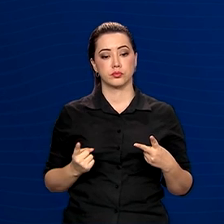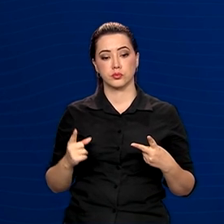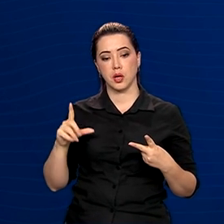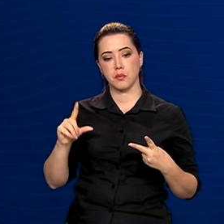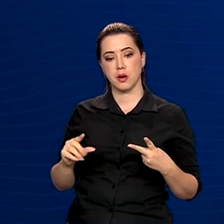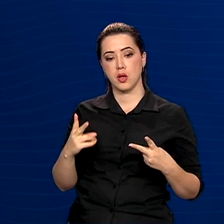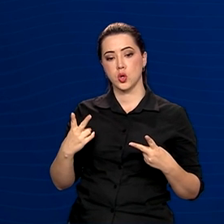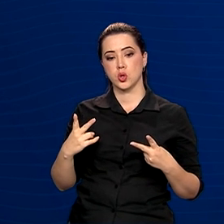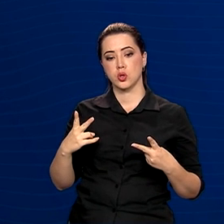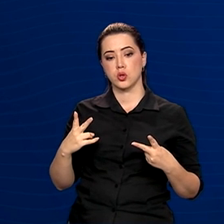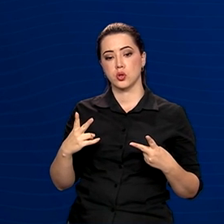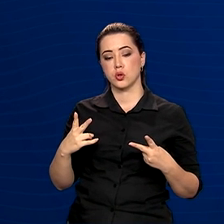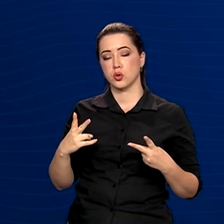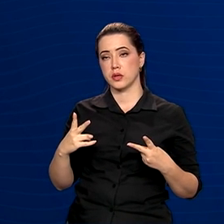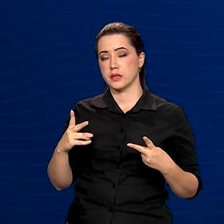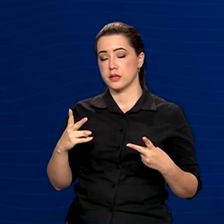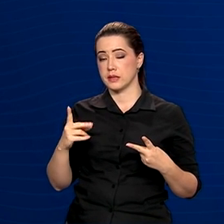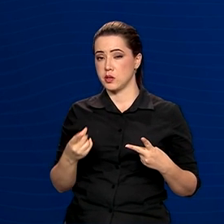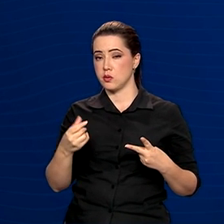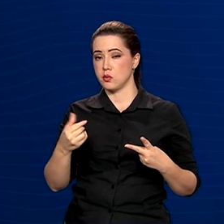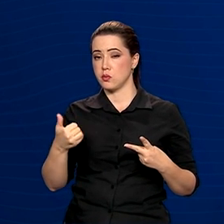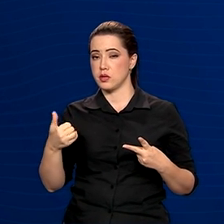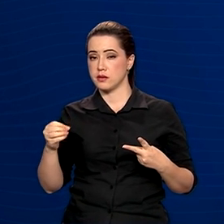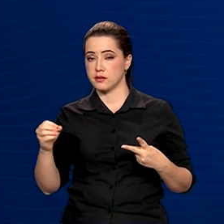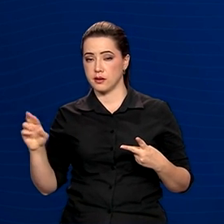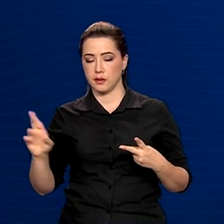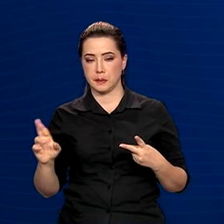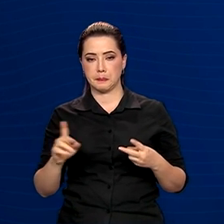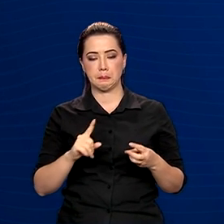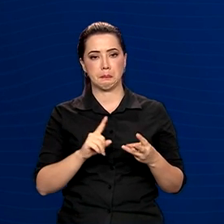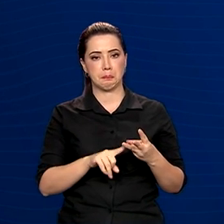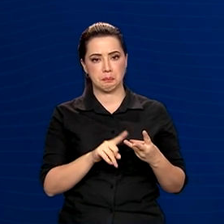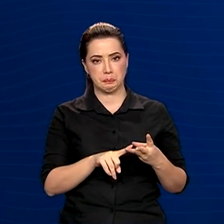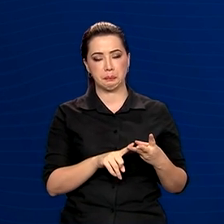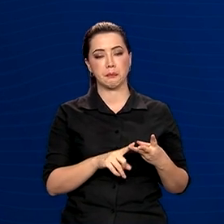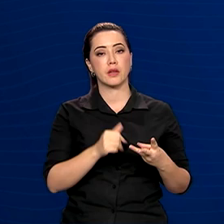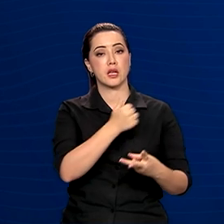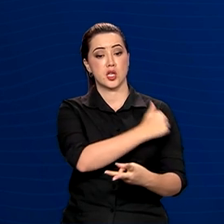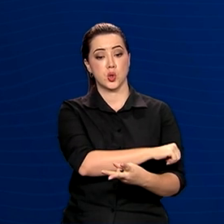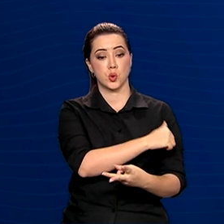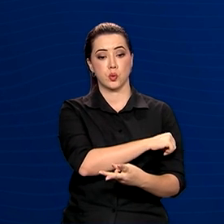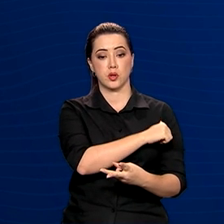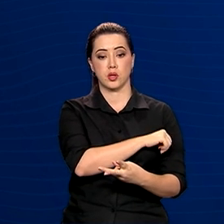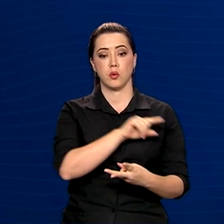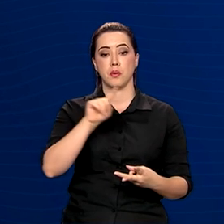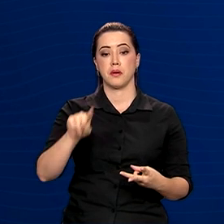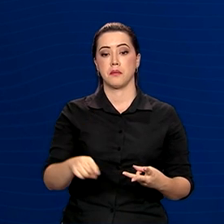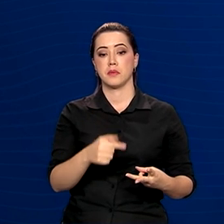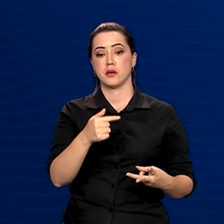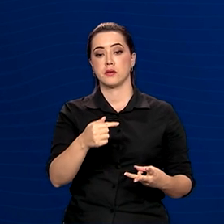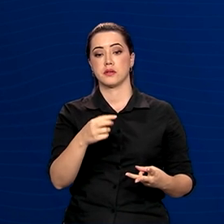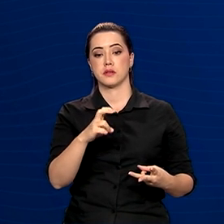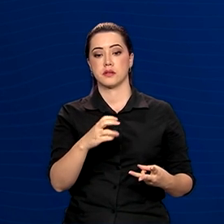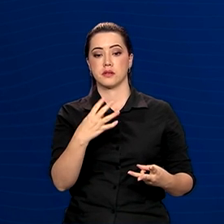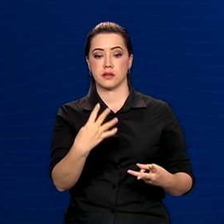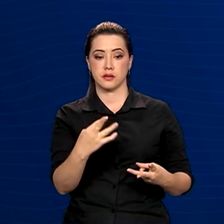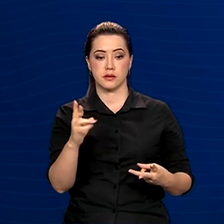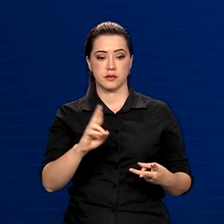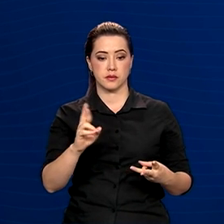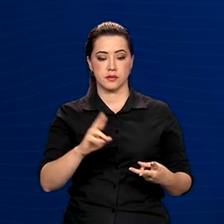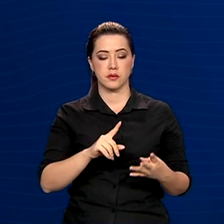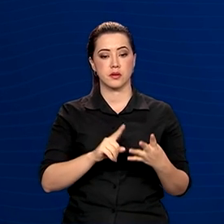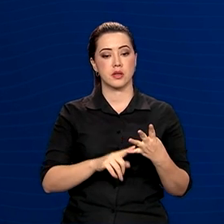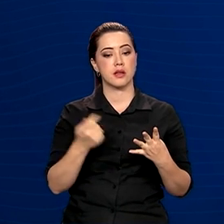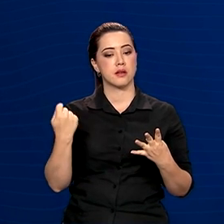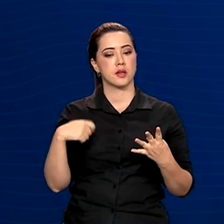menos de 2.100 reais. Na sequência, o Rio de Janeiro, com 1.754 reais e o Rio Grande do